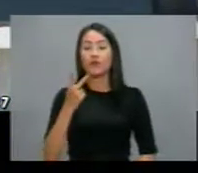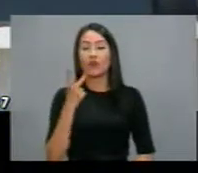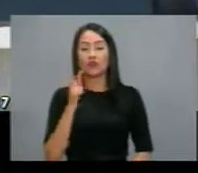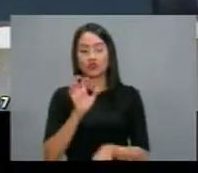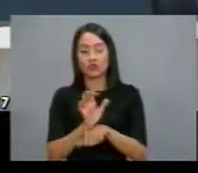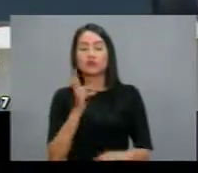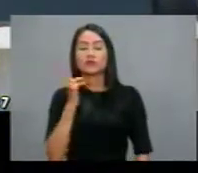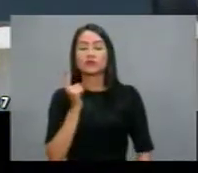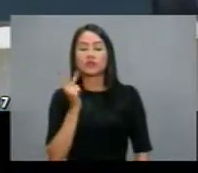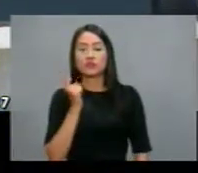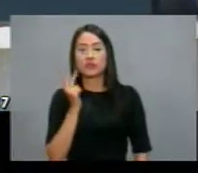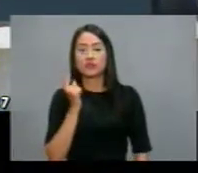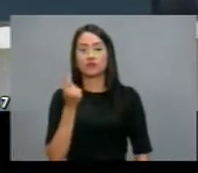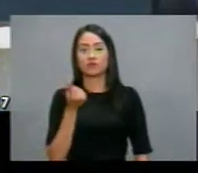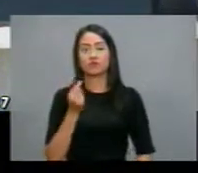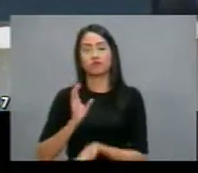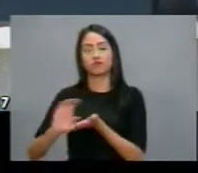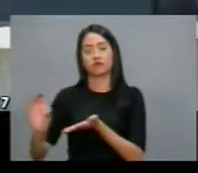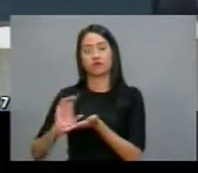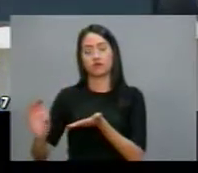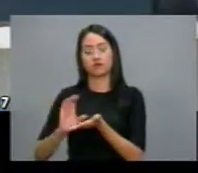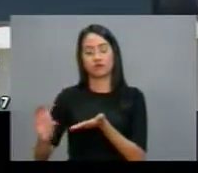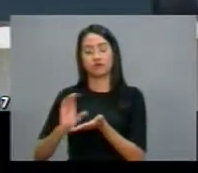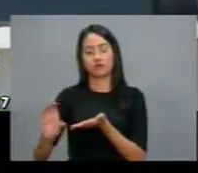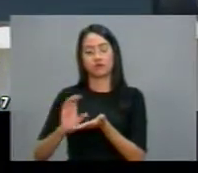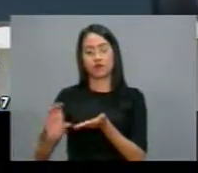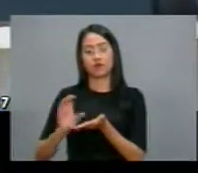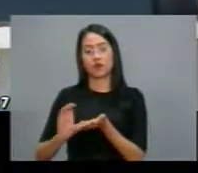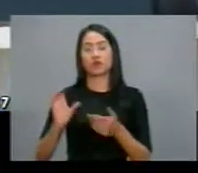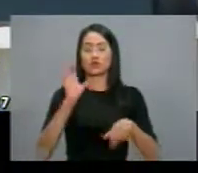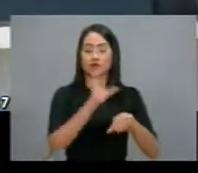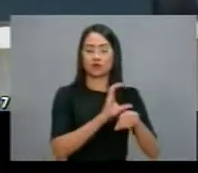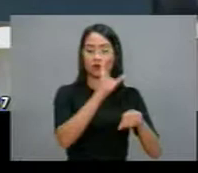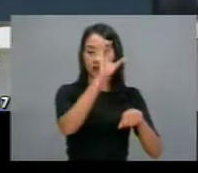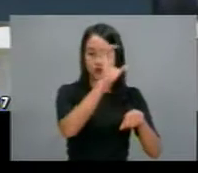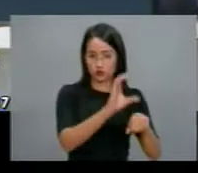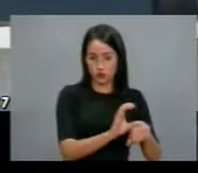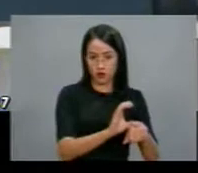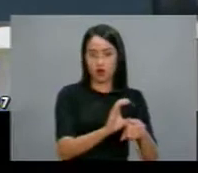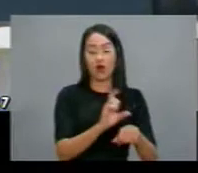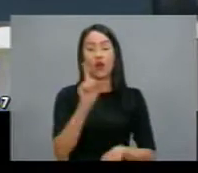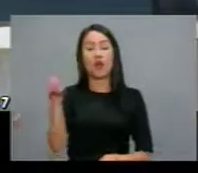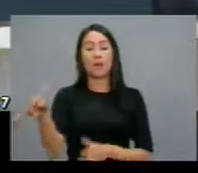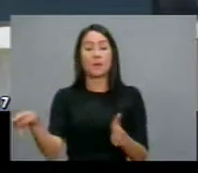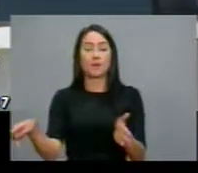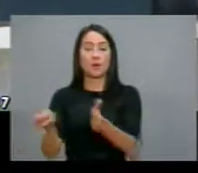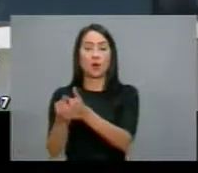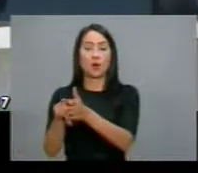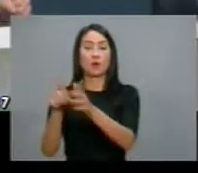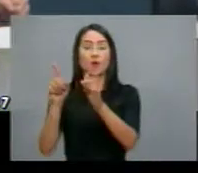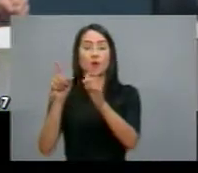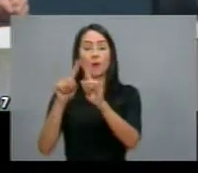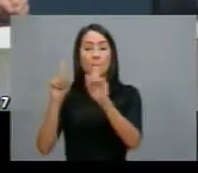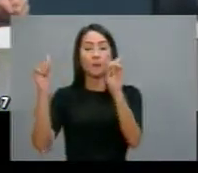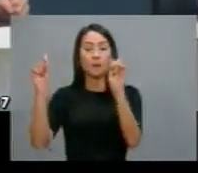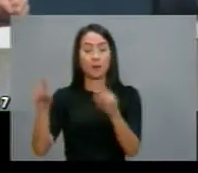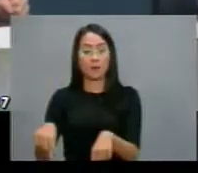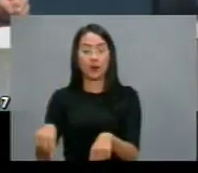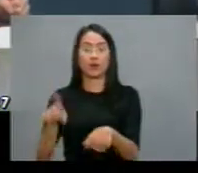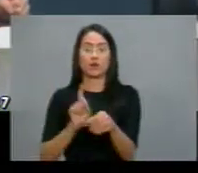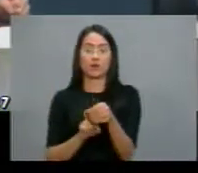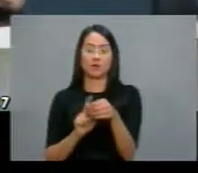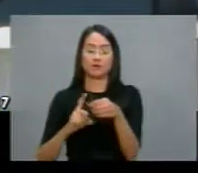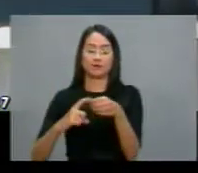destinará recurso para a Constituição e manutenção de fundo destinado à aplicação em programas de financiamento do setor